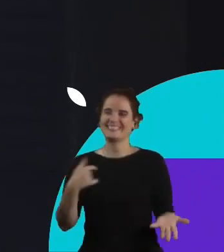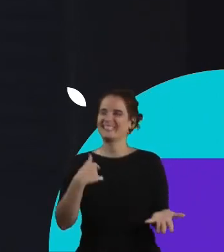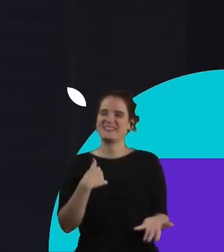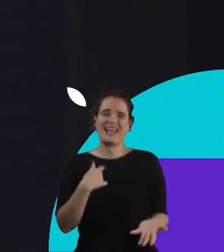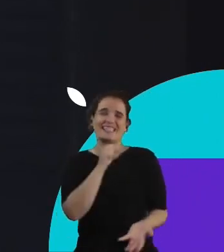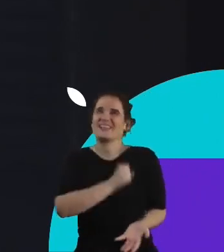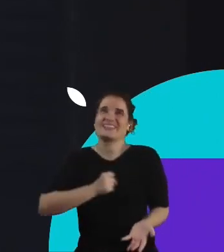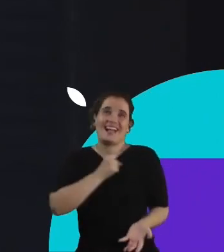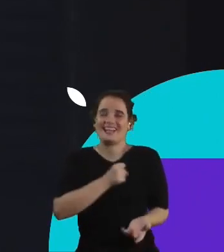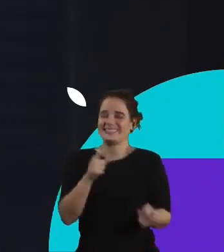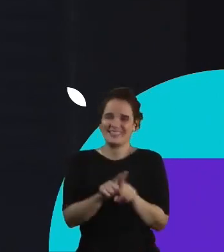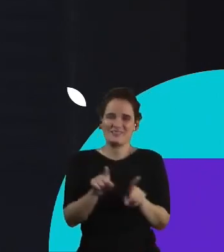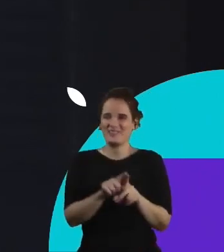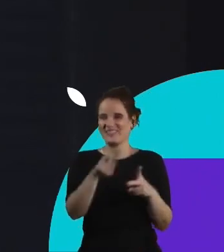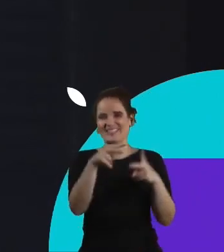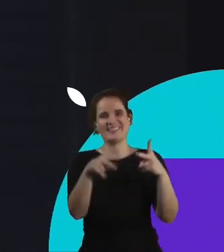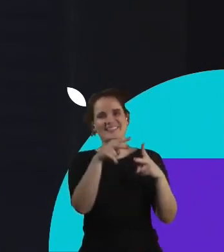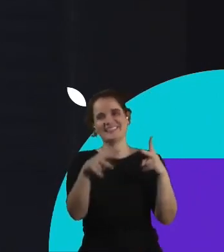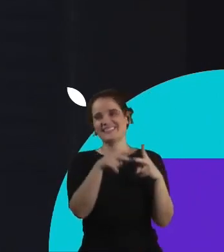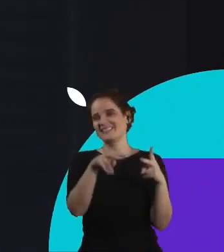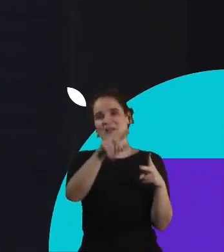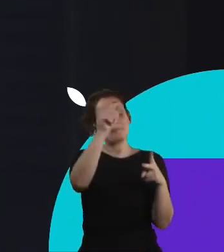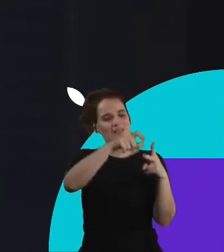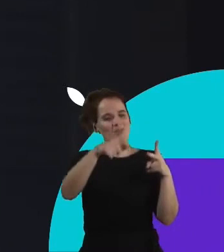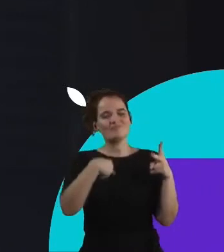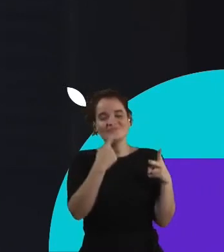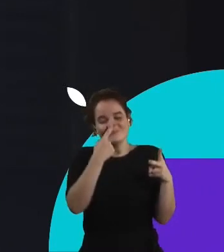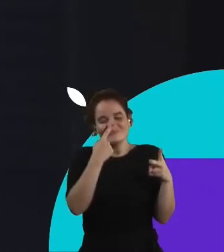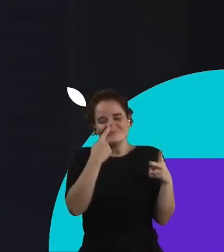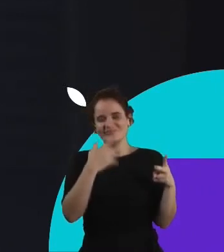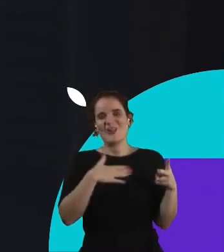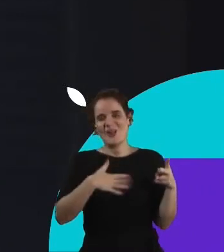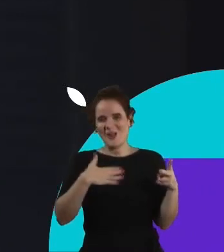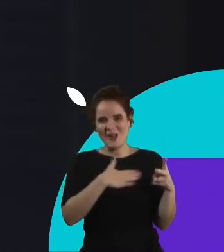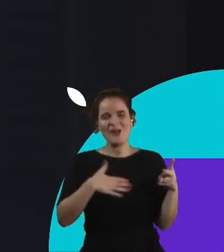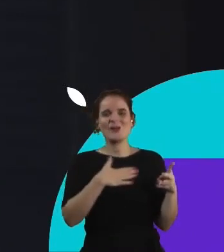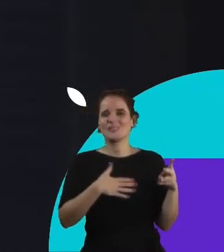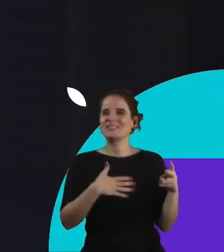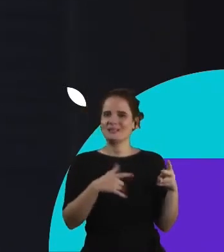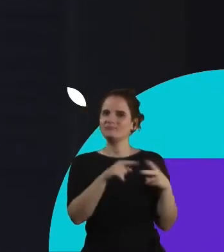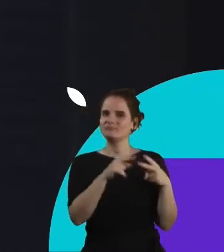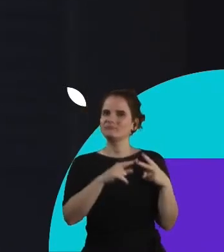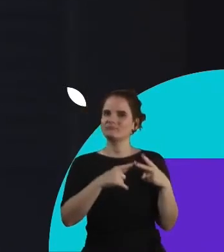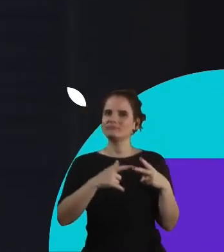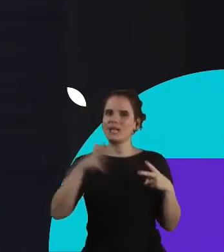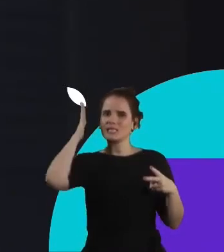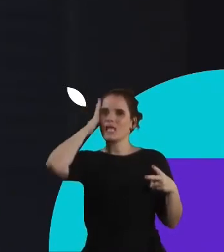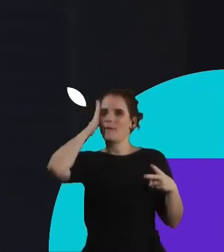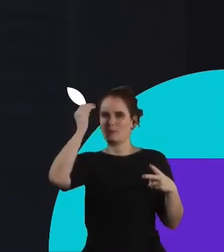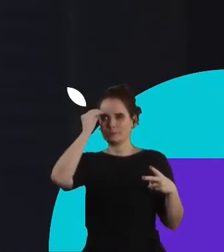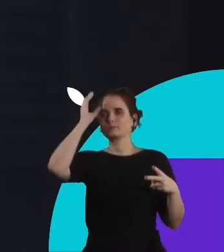foi matar as saudades também de vocês dois de pessoas tão inspiradoras e pra mim tão preparadas assim pra trazer esse tema pra